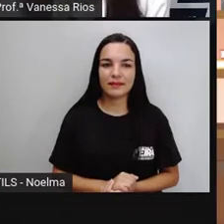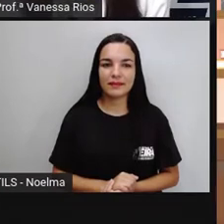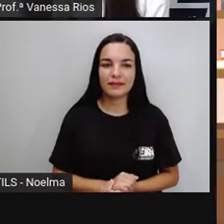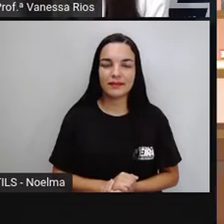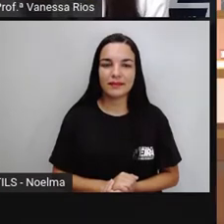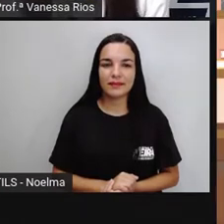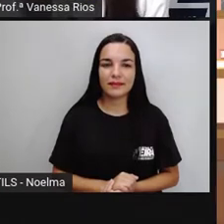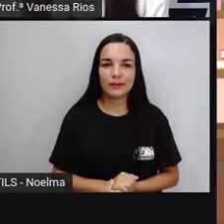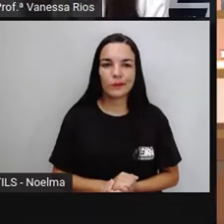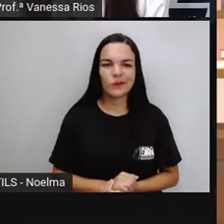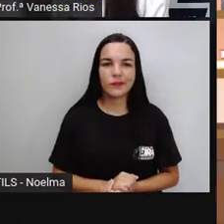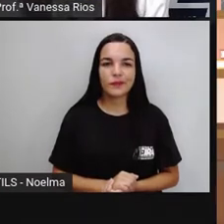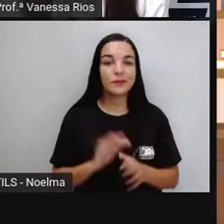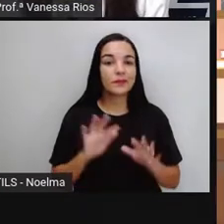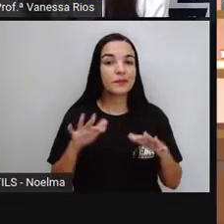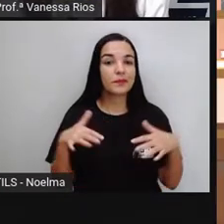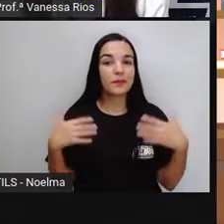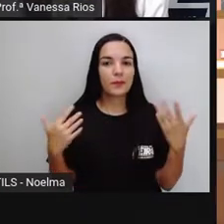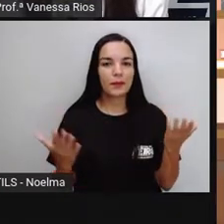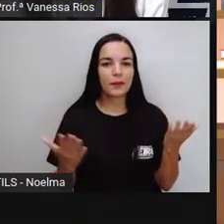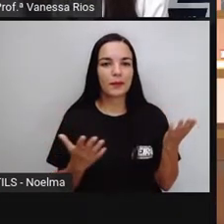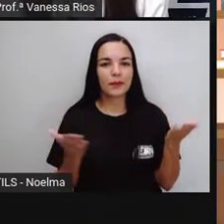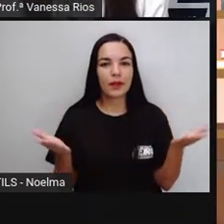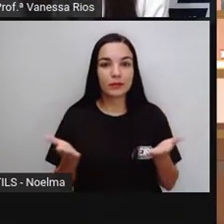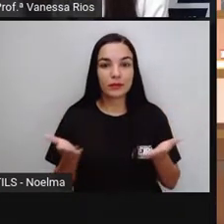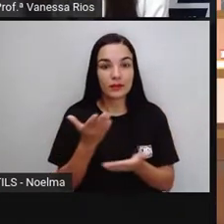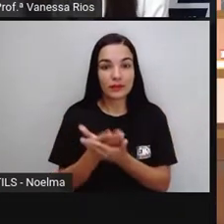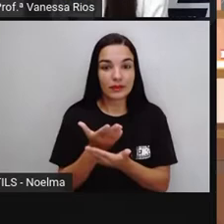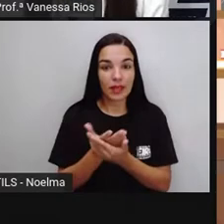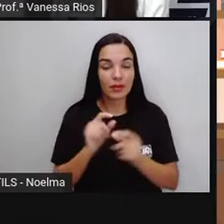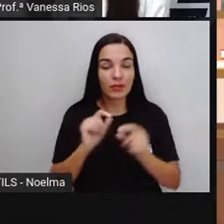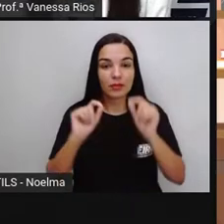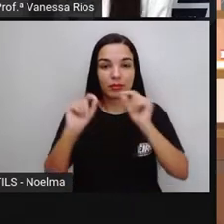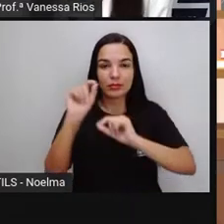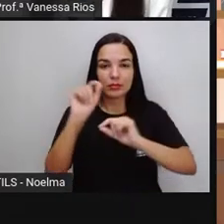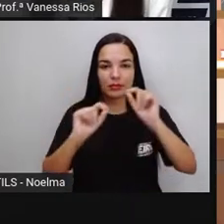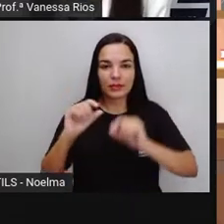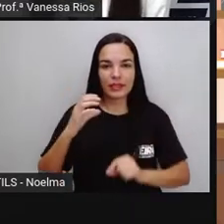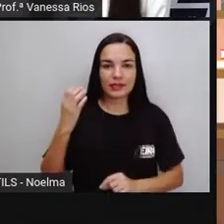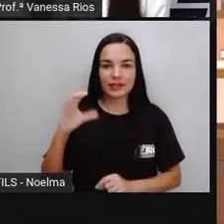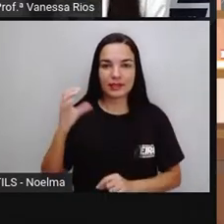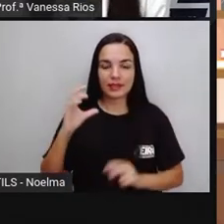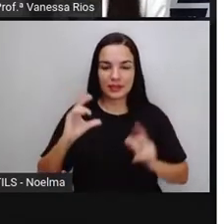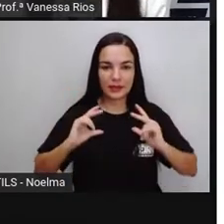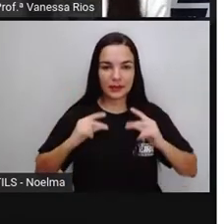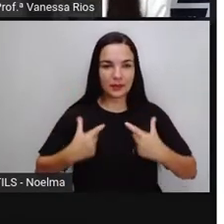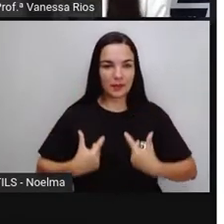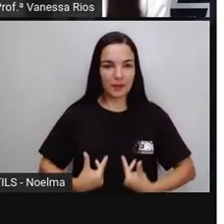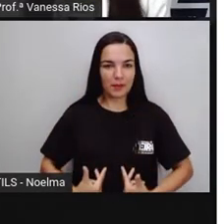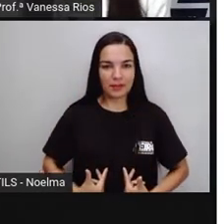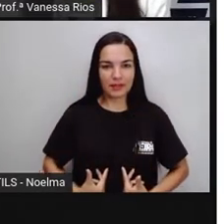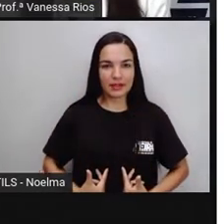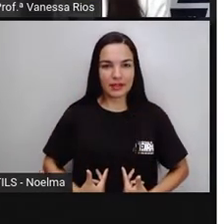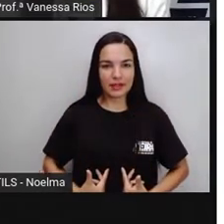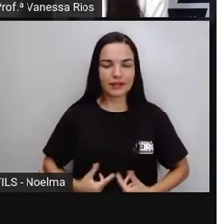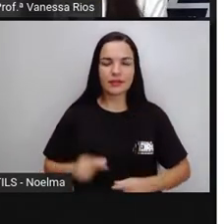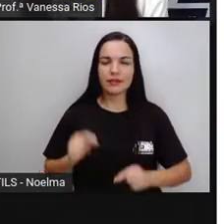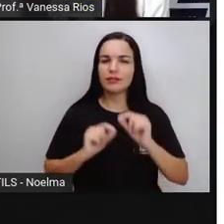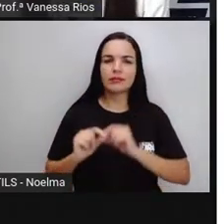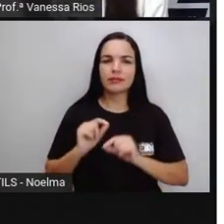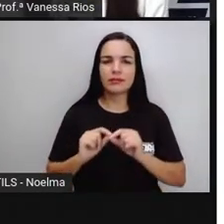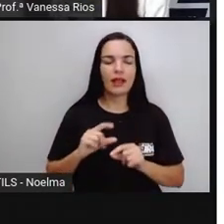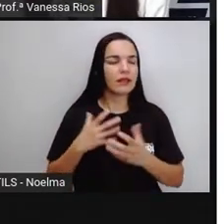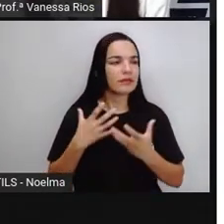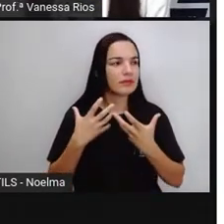Olha só, turma, nossa aula agora é de ciências humanas e nessa aula de ciências